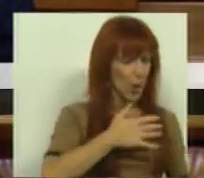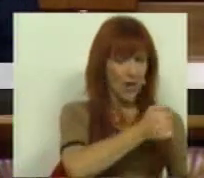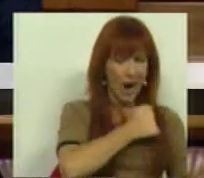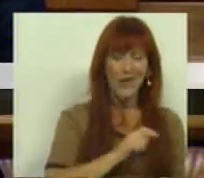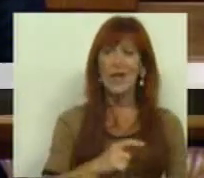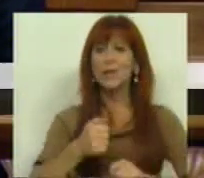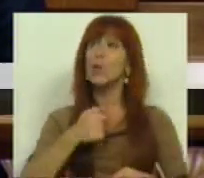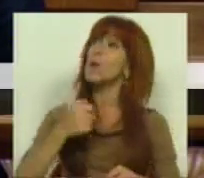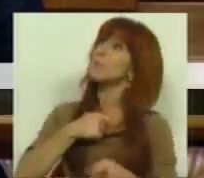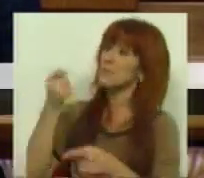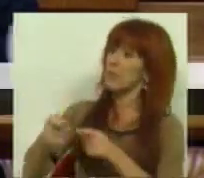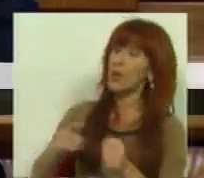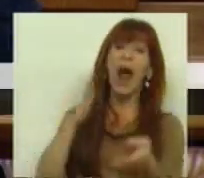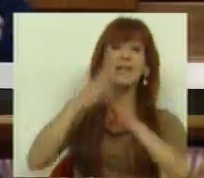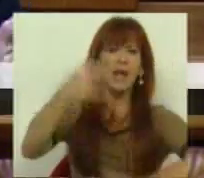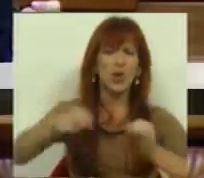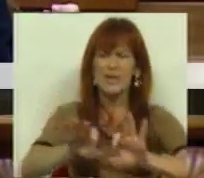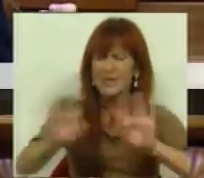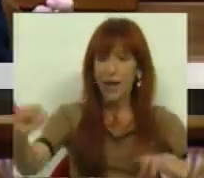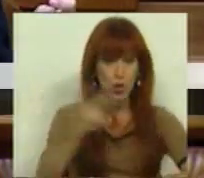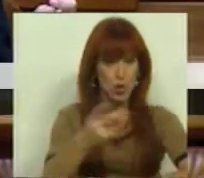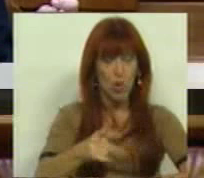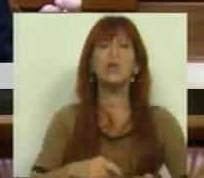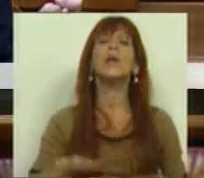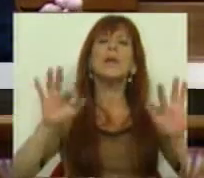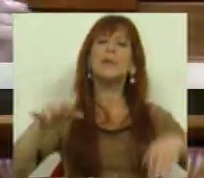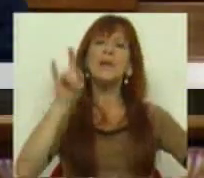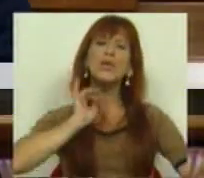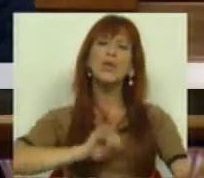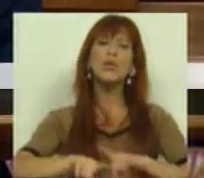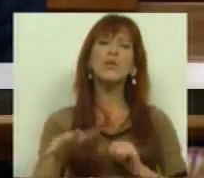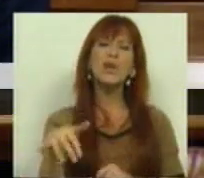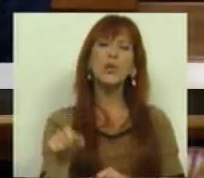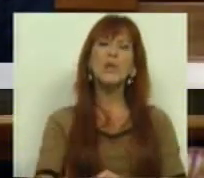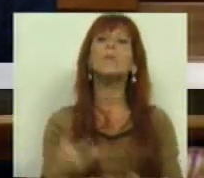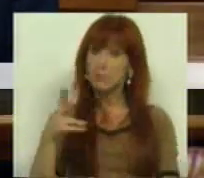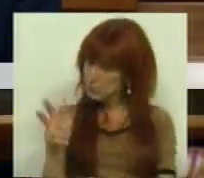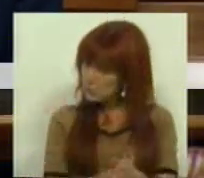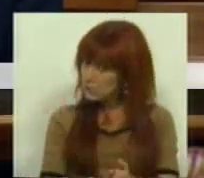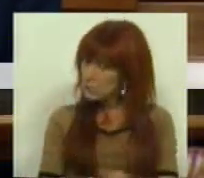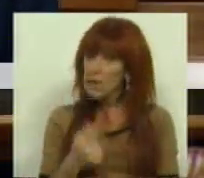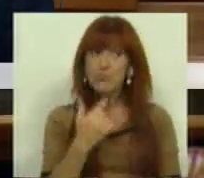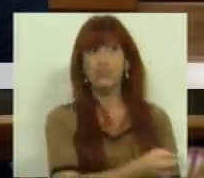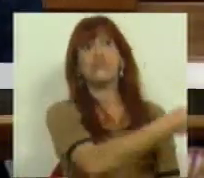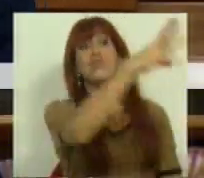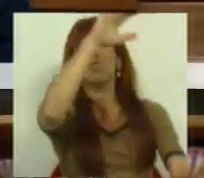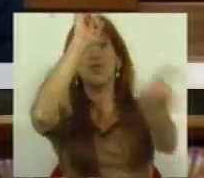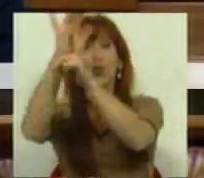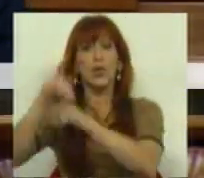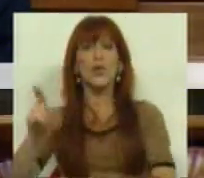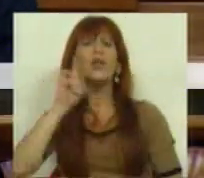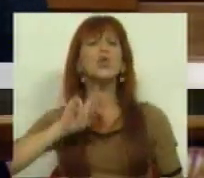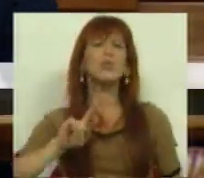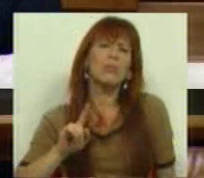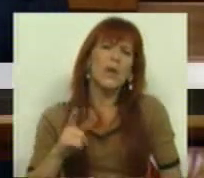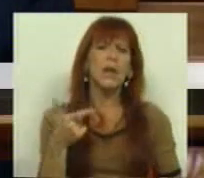inclinos no acesso à justiça. Termino, senhoras e senhores deputados, com uma situação real de entre muitas. A dona